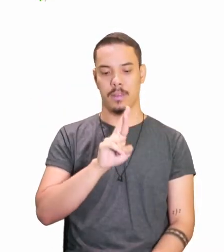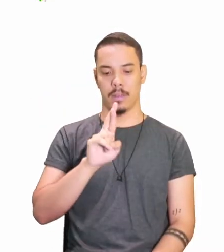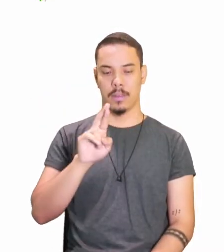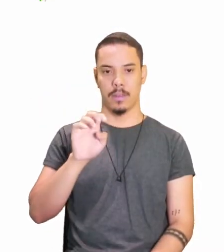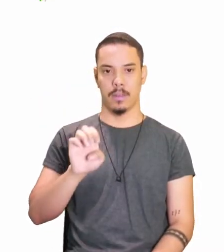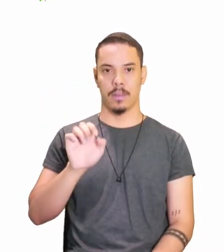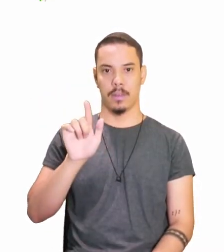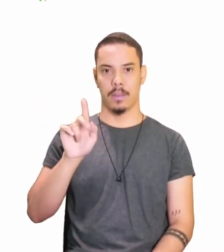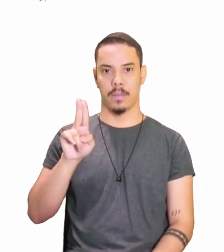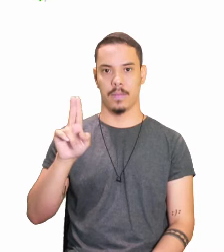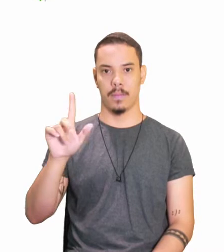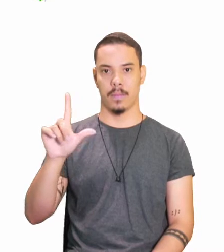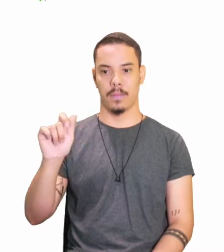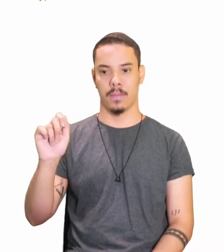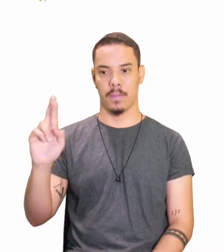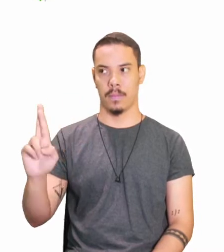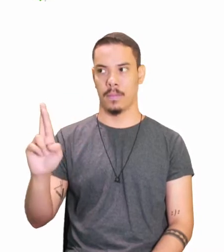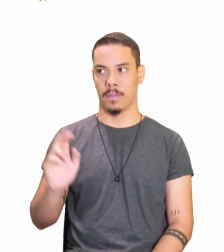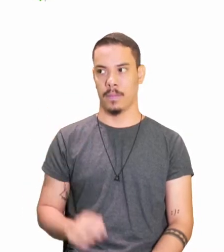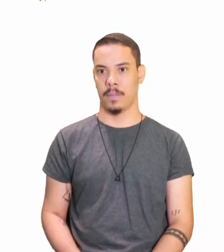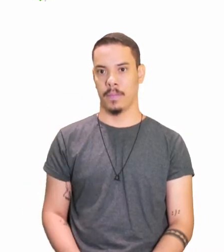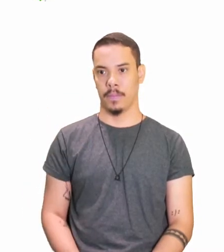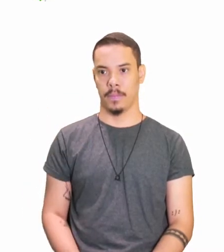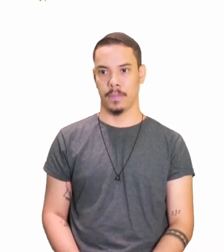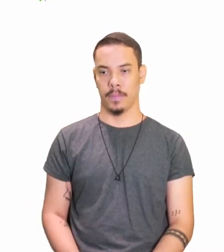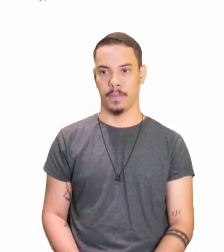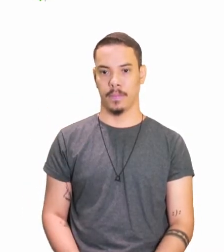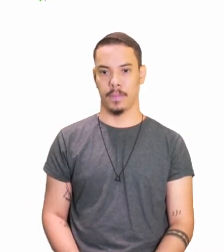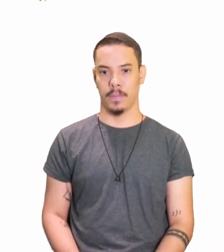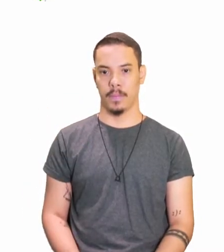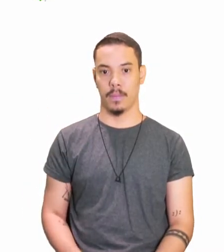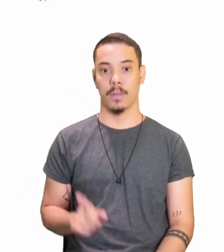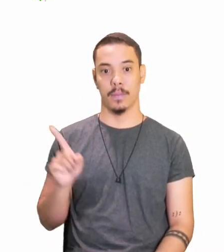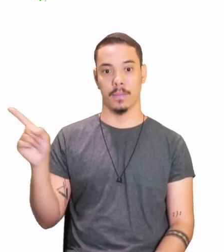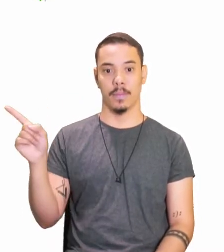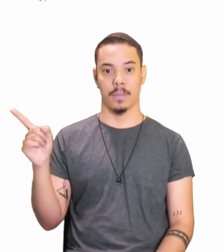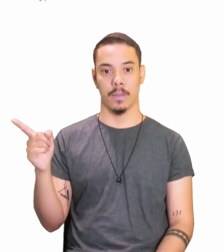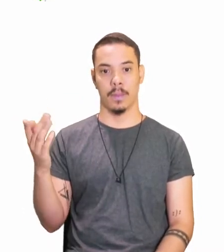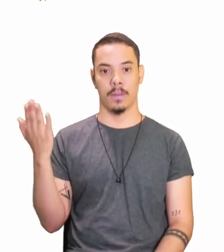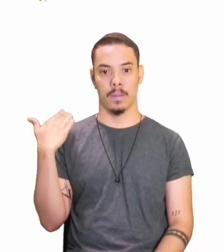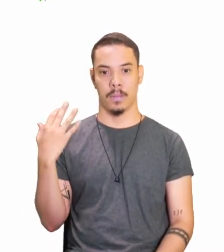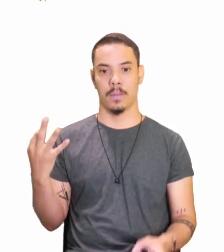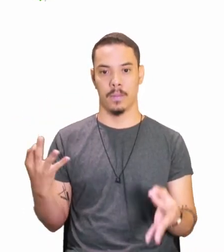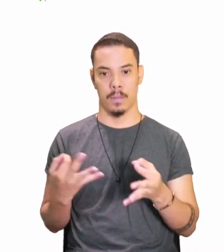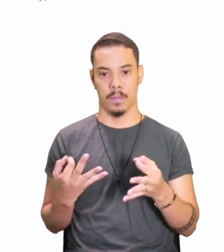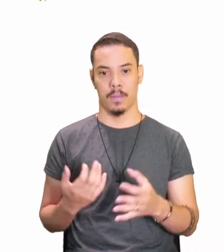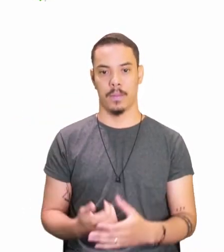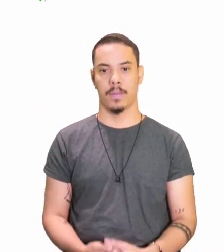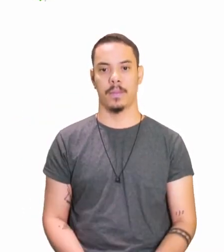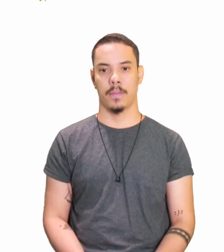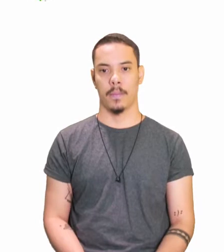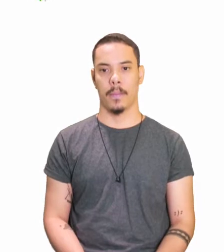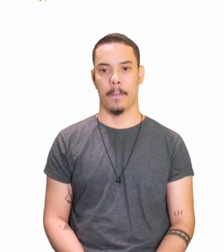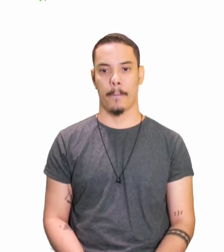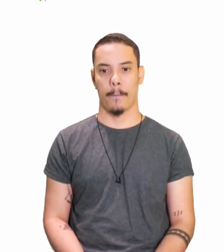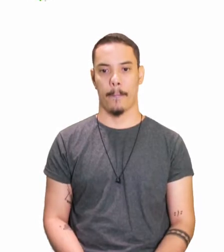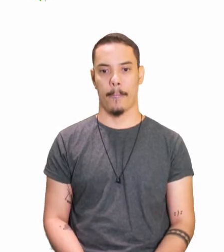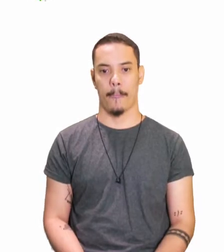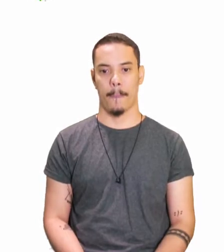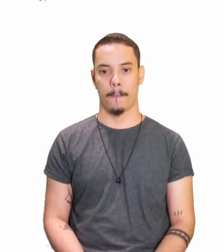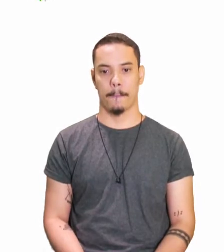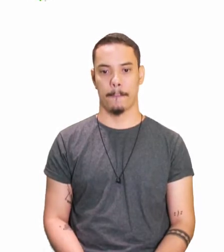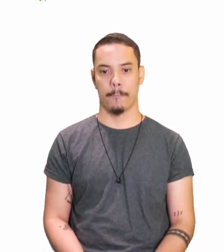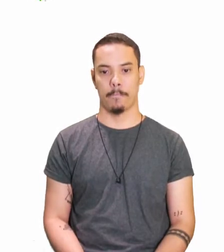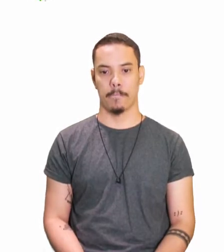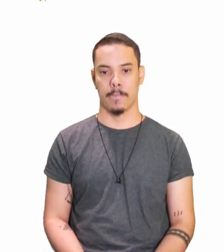Vamos ver aqui, no pretérito perfeito. Eu medi, tu mediste, ele mediu.